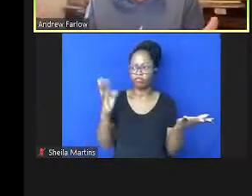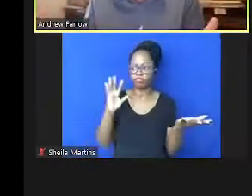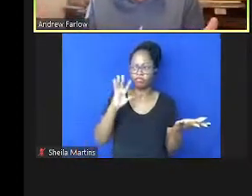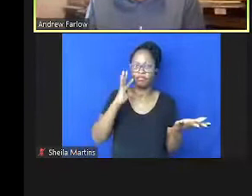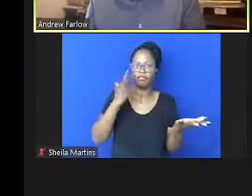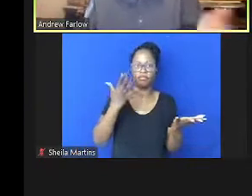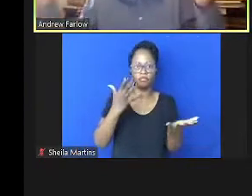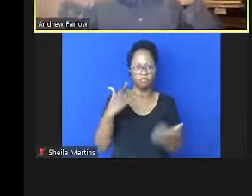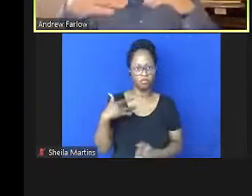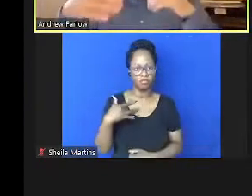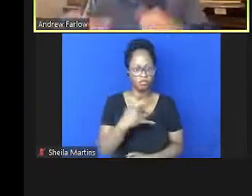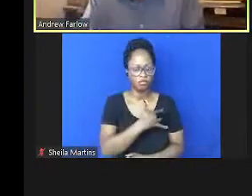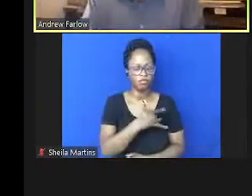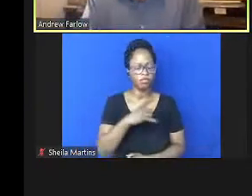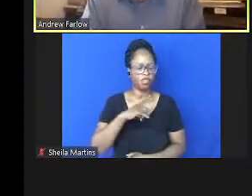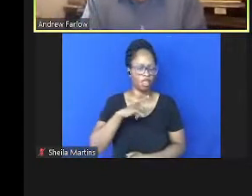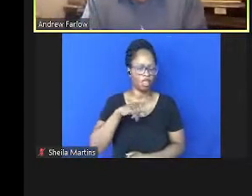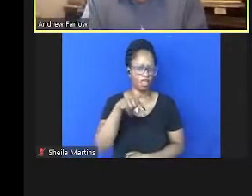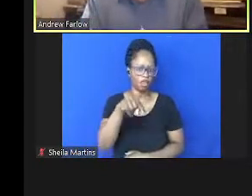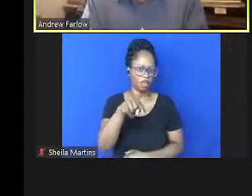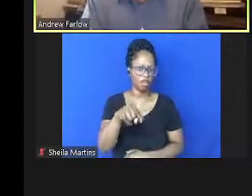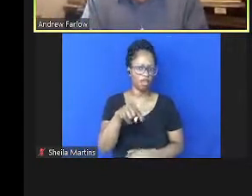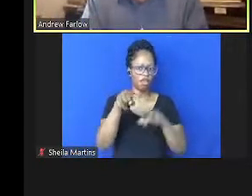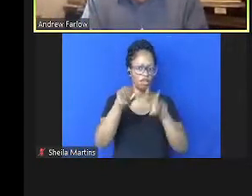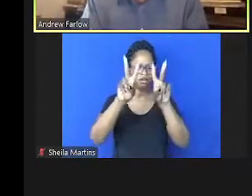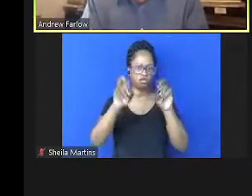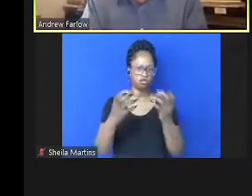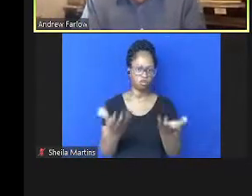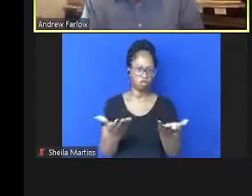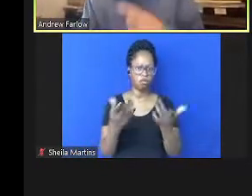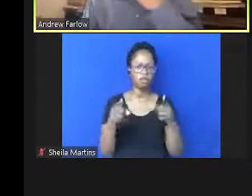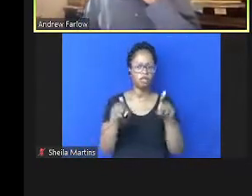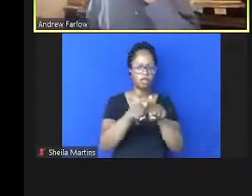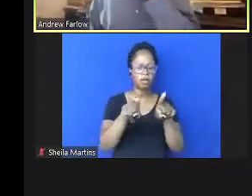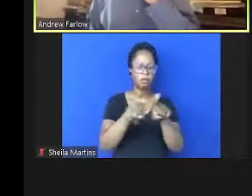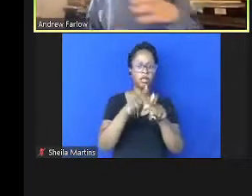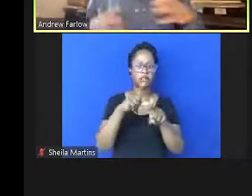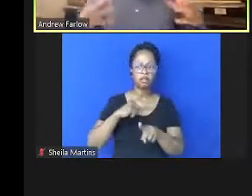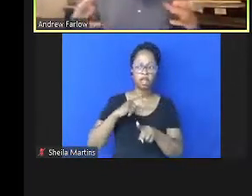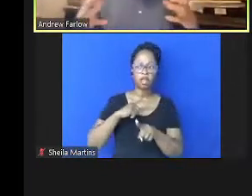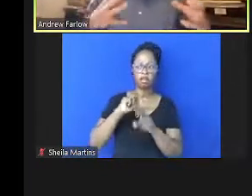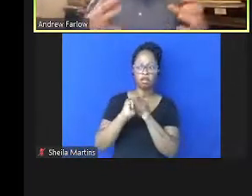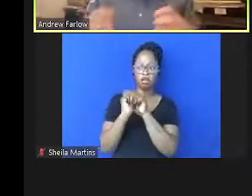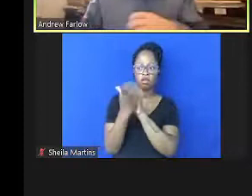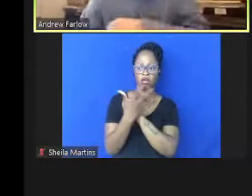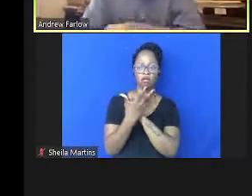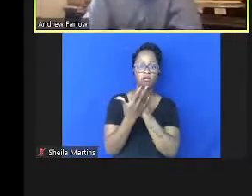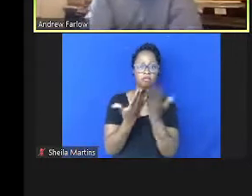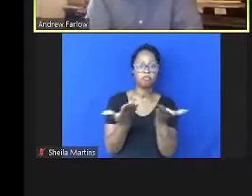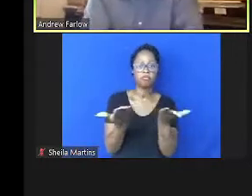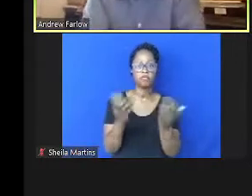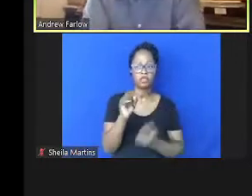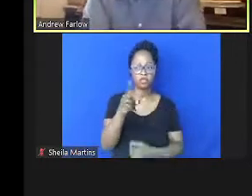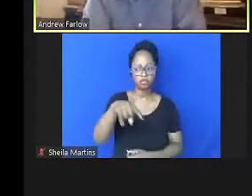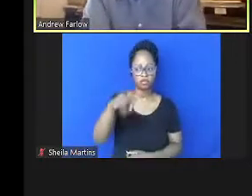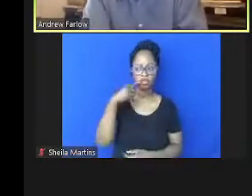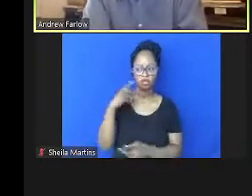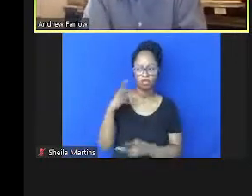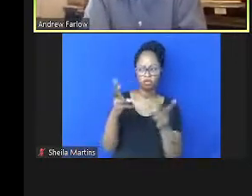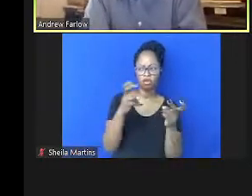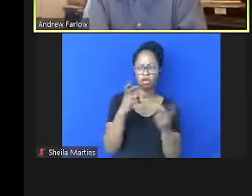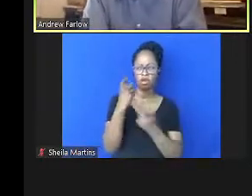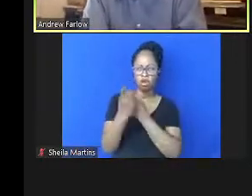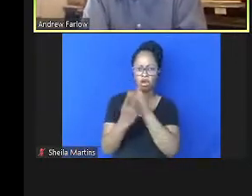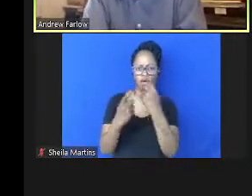já estão ali então essa é questão então além disso vem a covid-19 então se você observar algumas das coisas